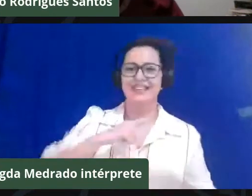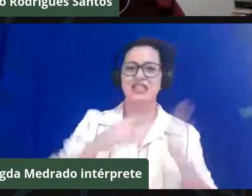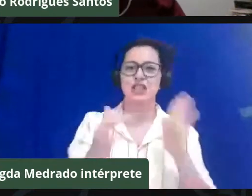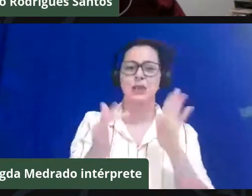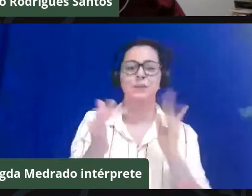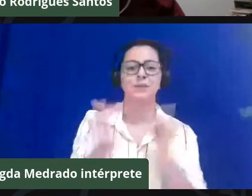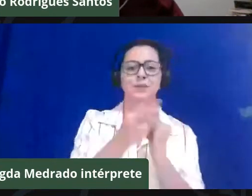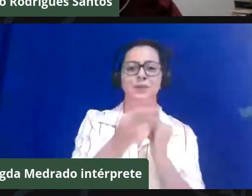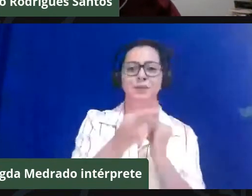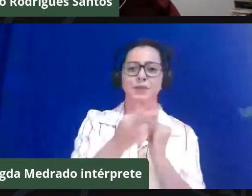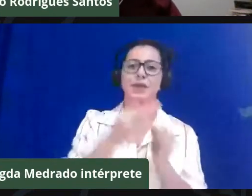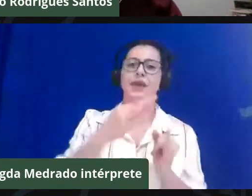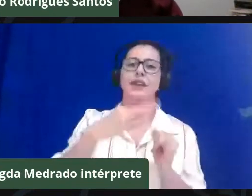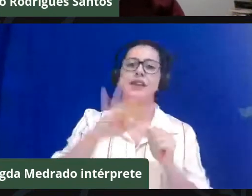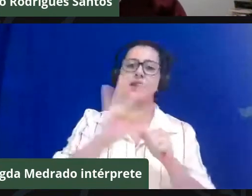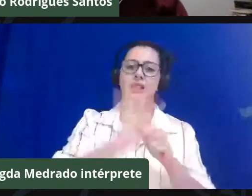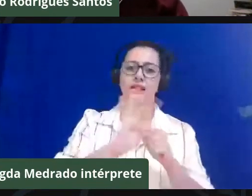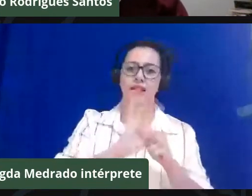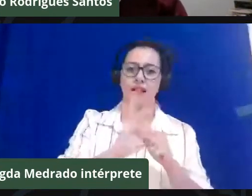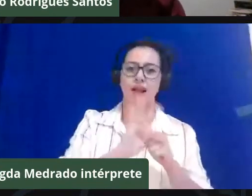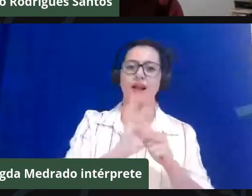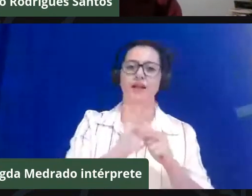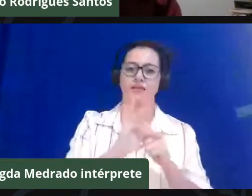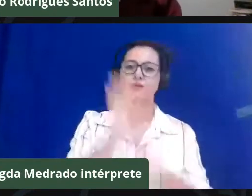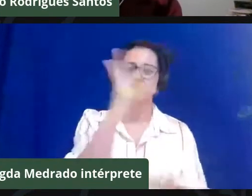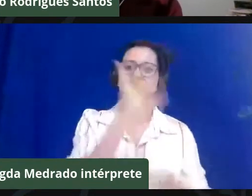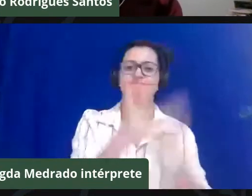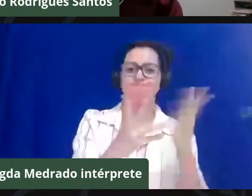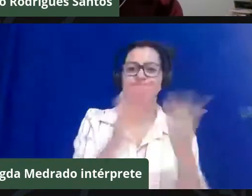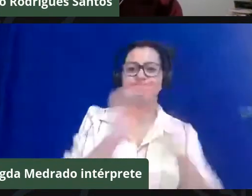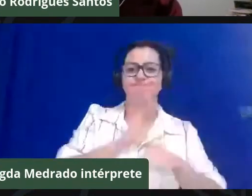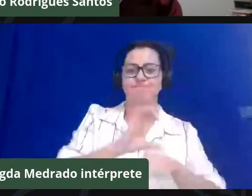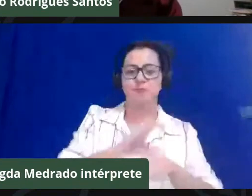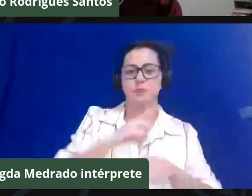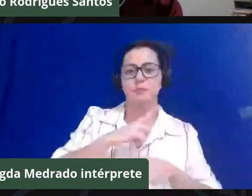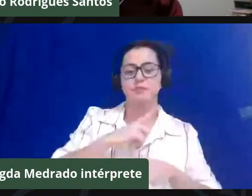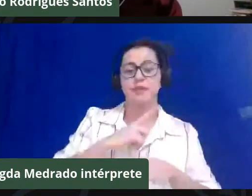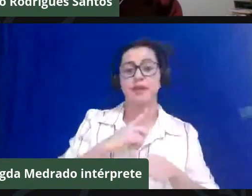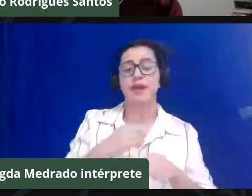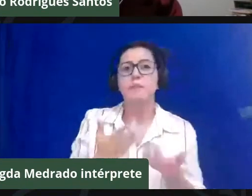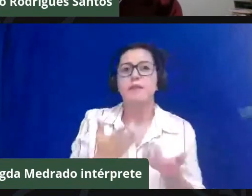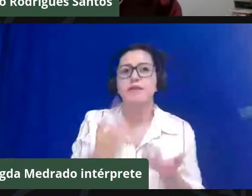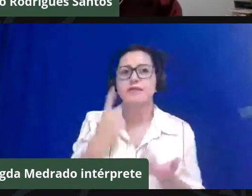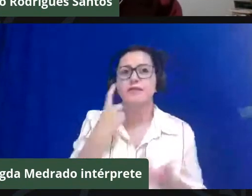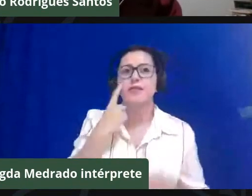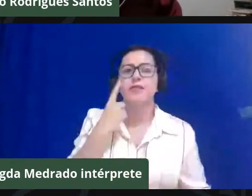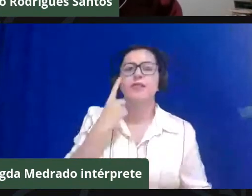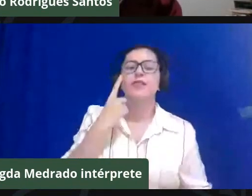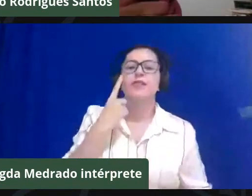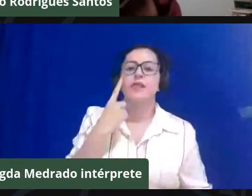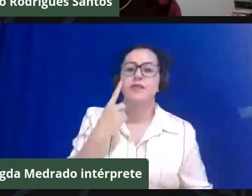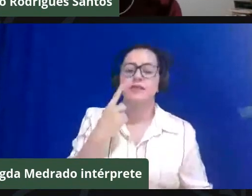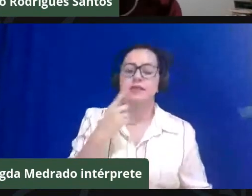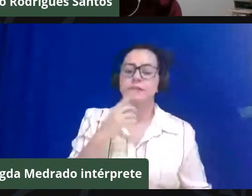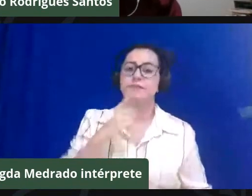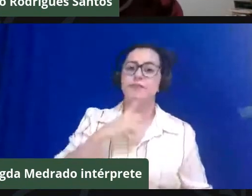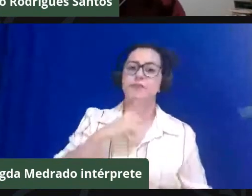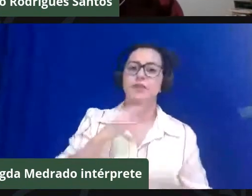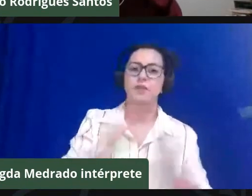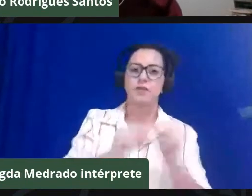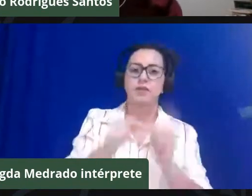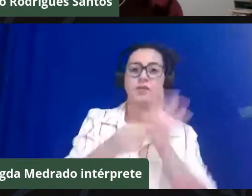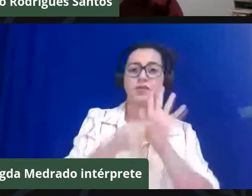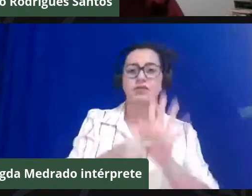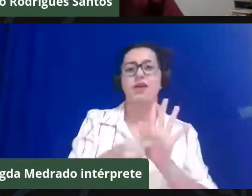as comunidades tradicionais, entre elas ferombolas, têm demonstrado que é impossível pensar a questão ambiental sem pensar a